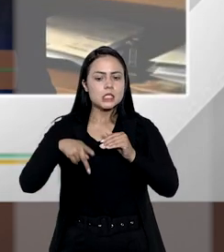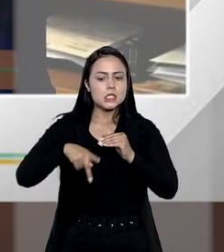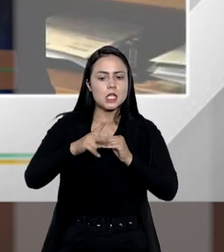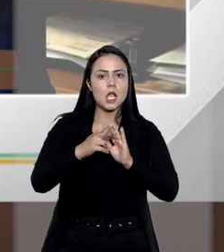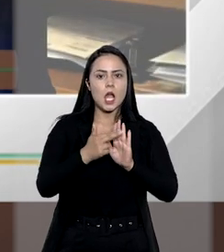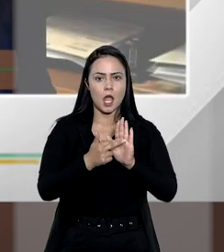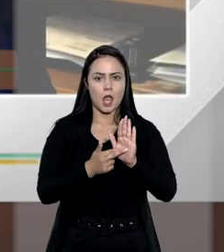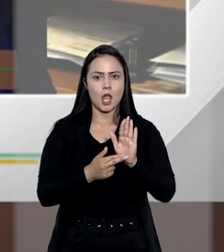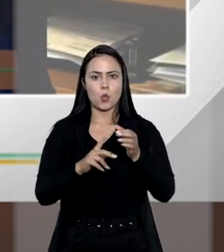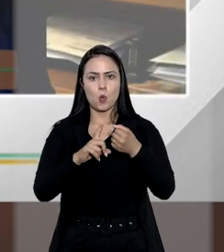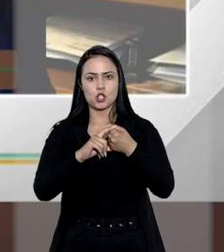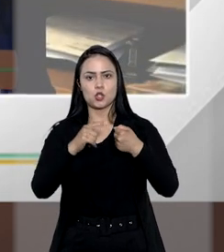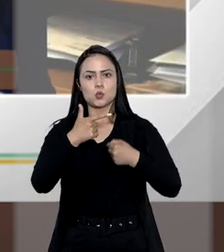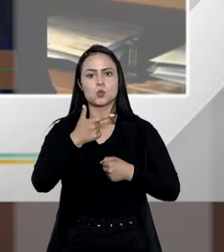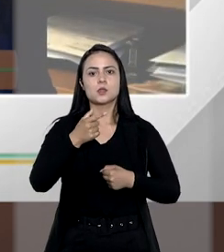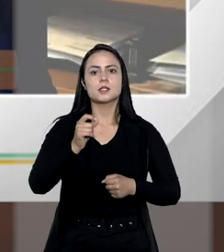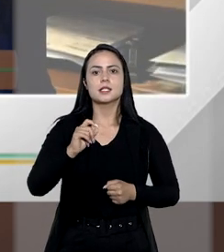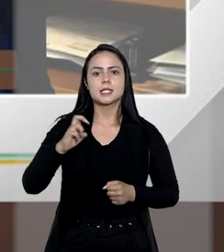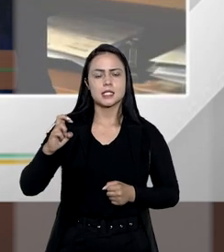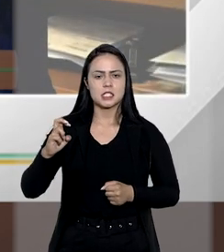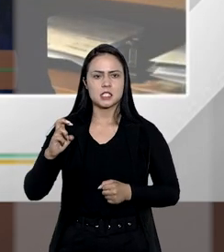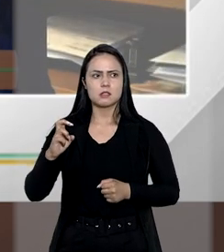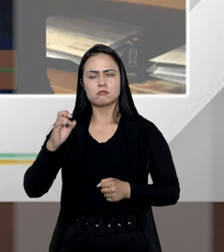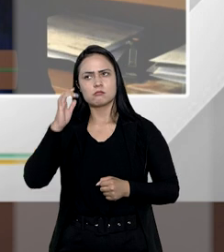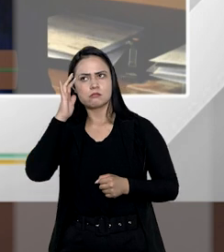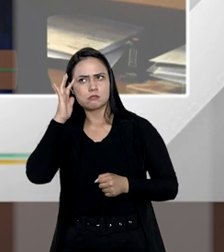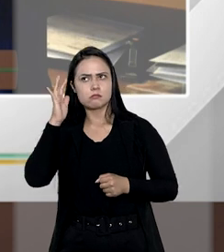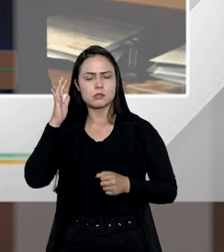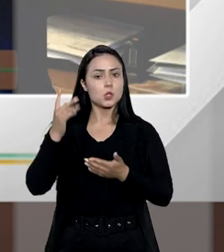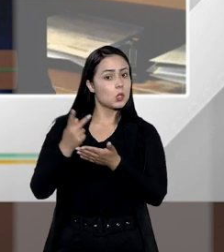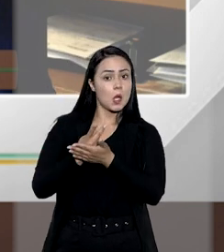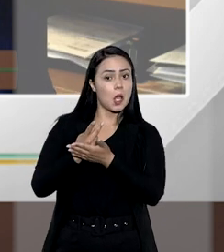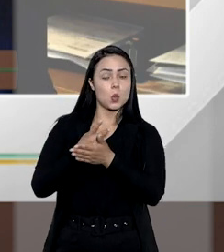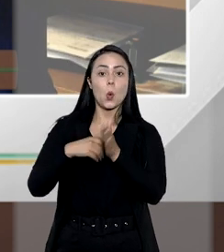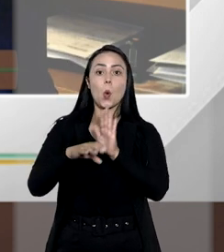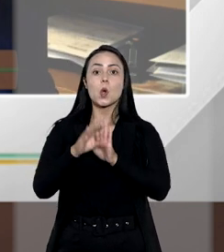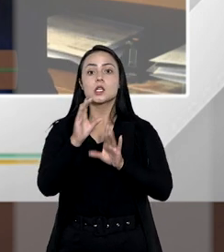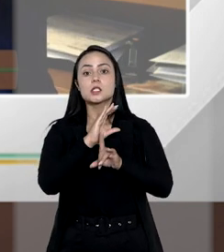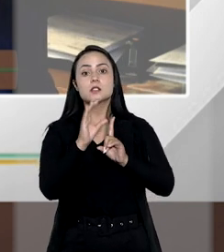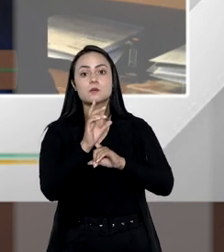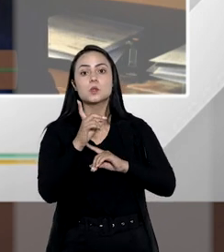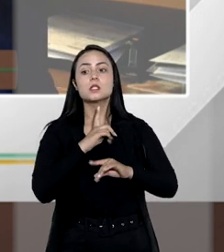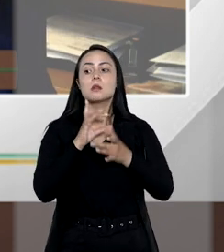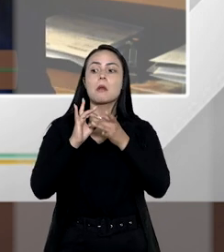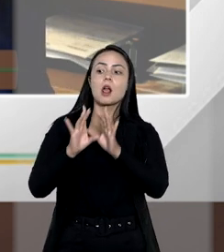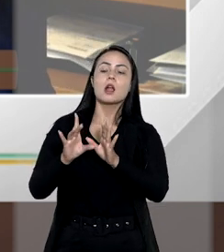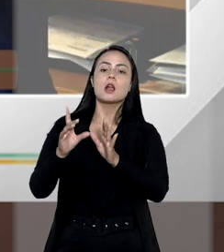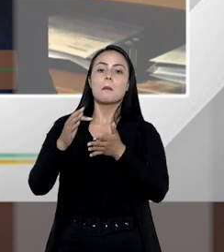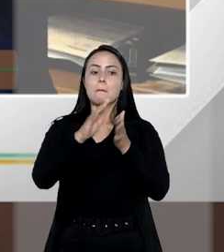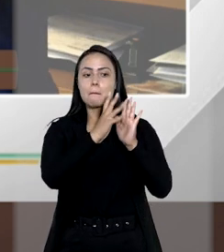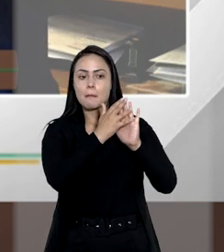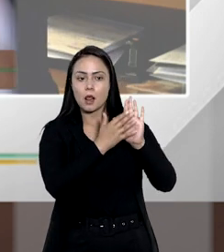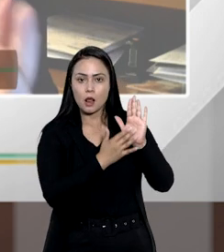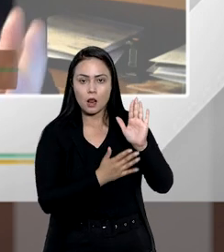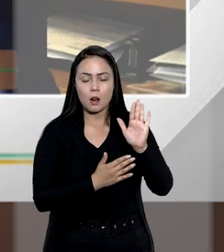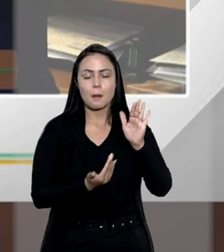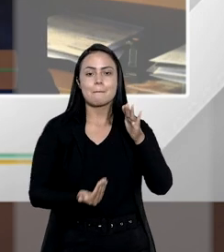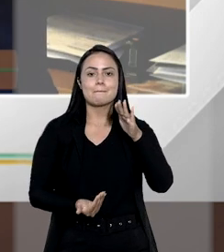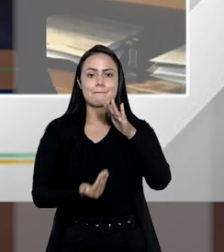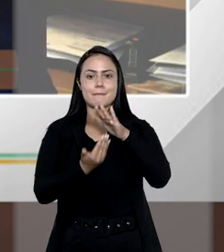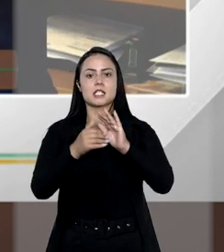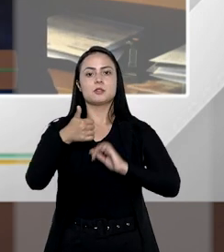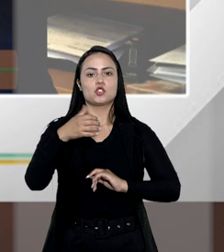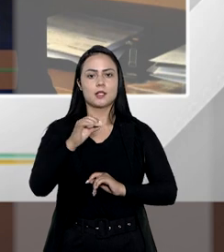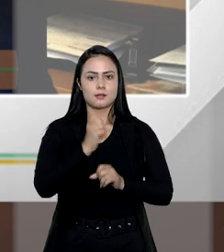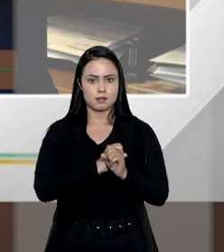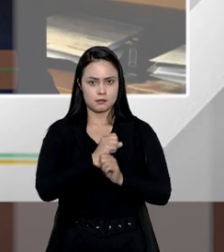seguem a regra do artigo 205, se não me falha a memória, do Código Civil, em que estabelece uma prescrição máxima de